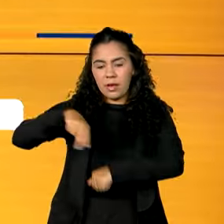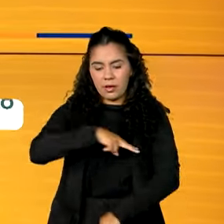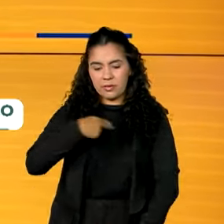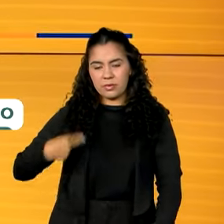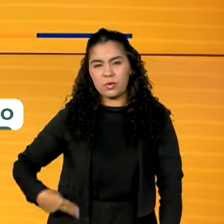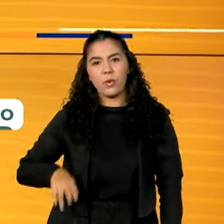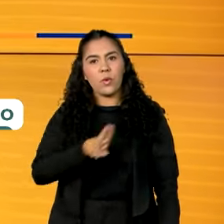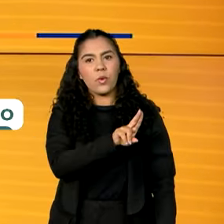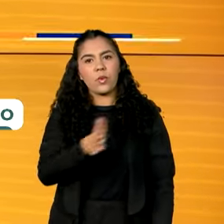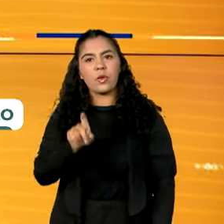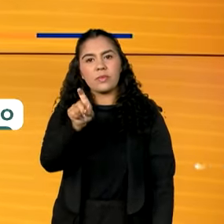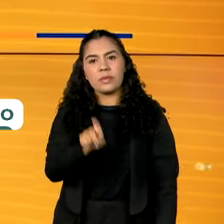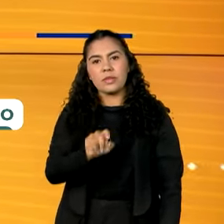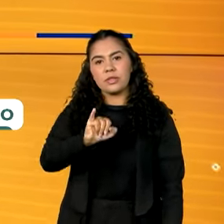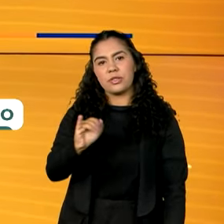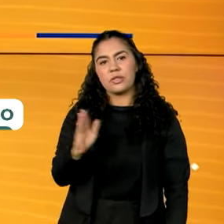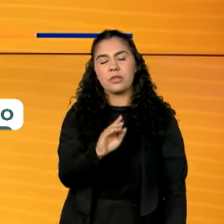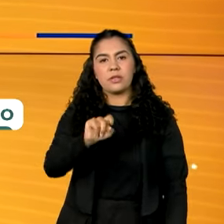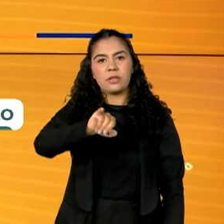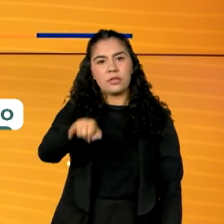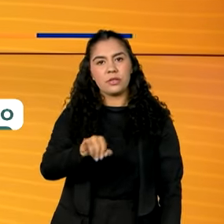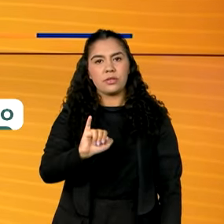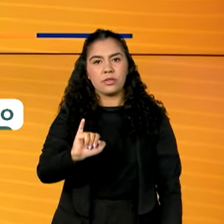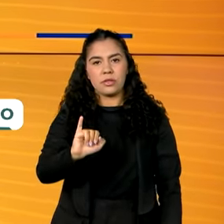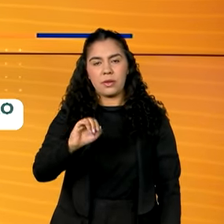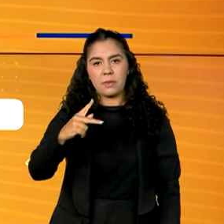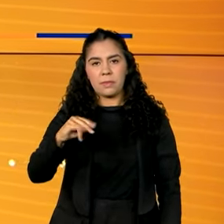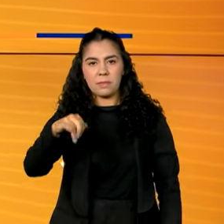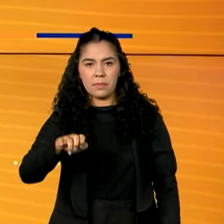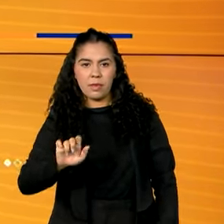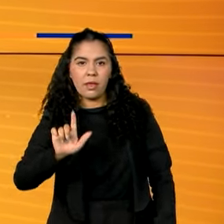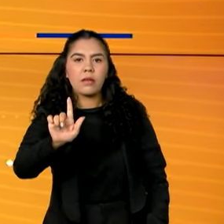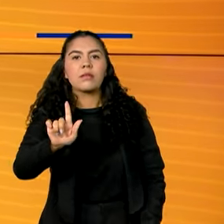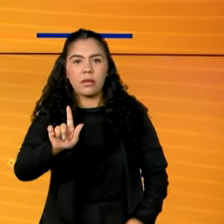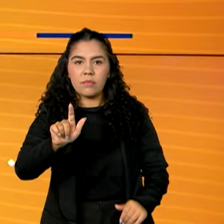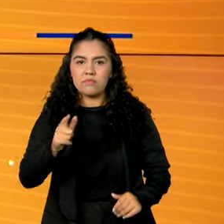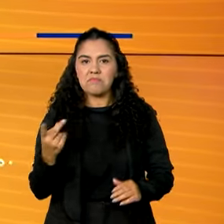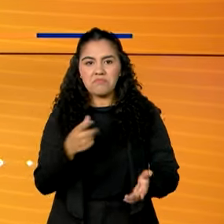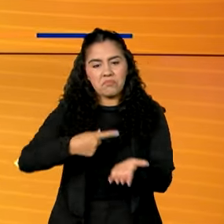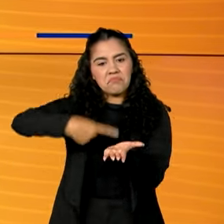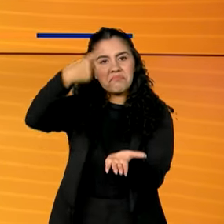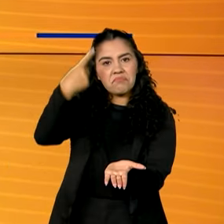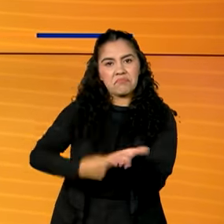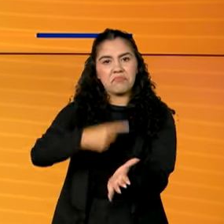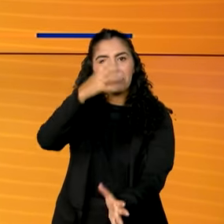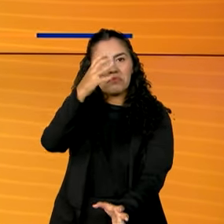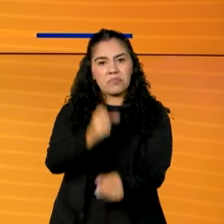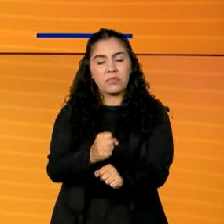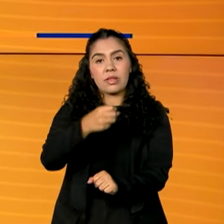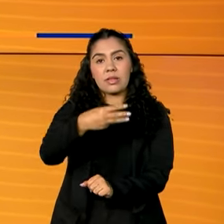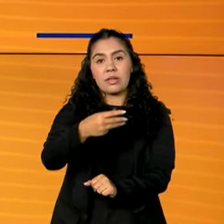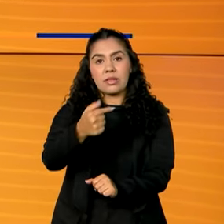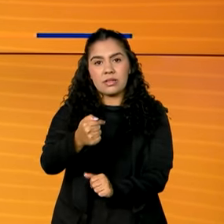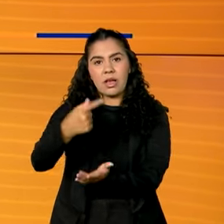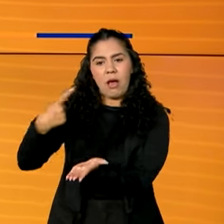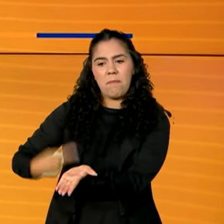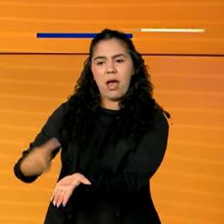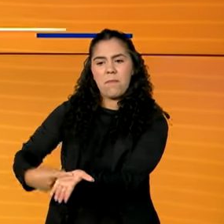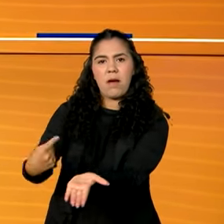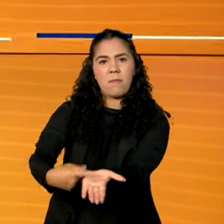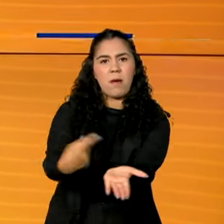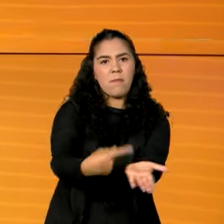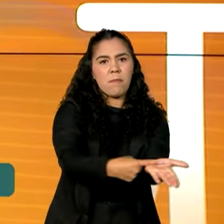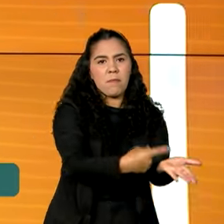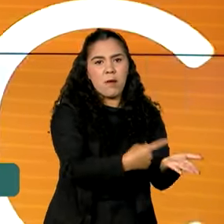em uma cerimônia marcada por honras militares. Juntos, os líderes firmaram 37 acordos estratégicos que